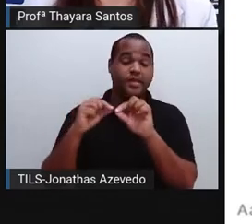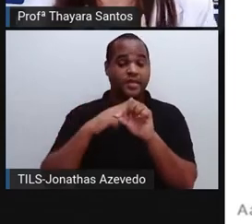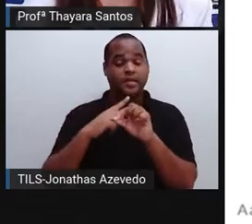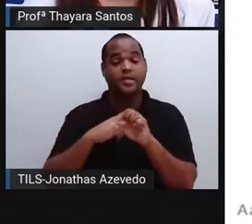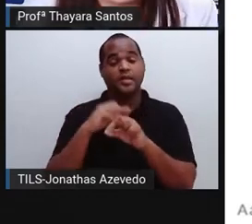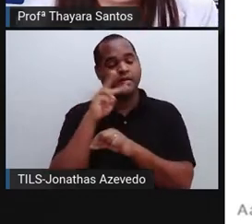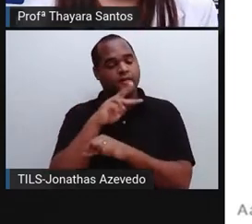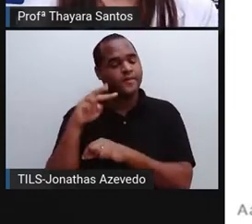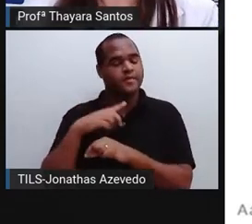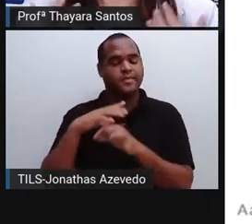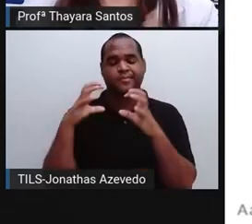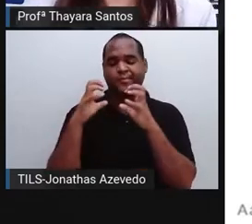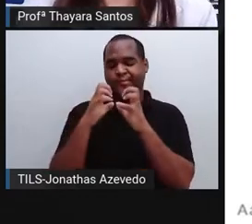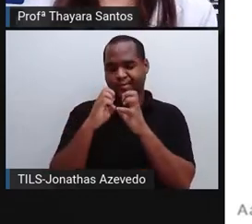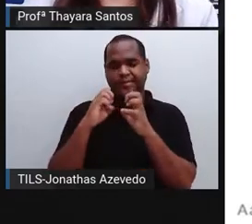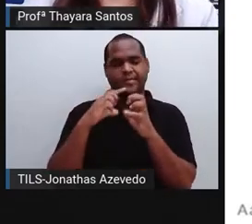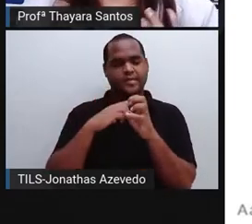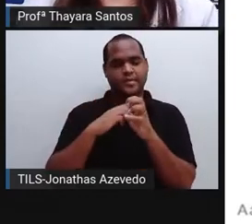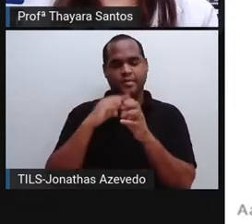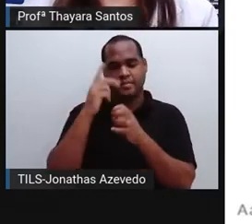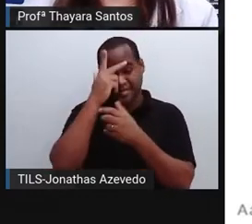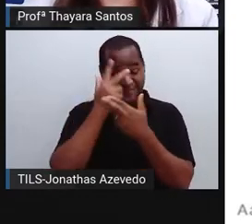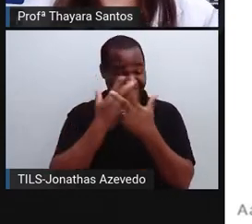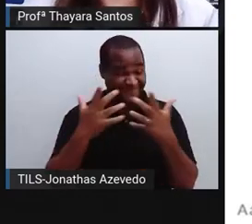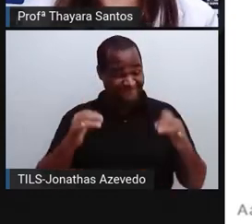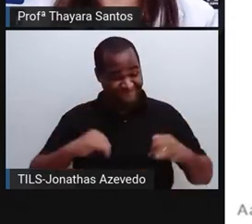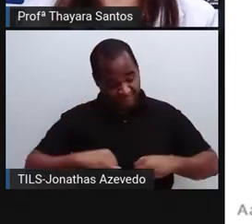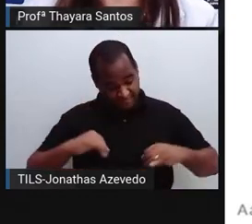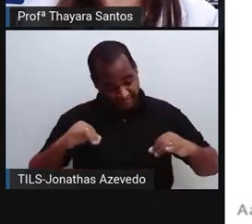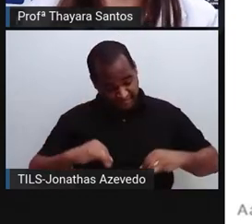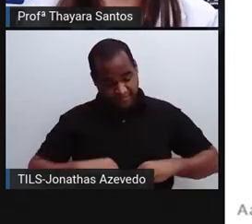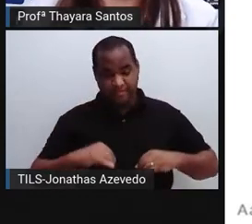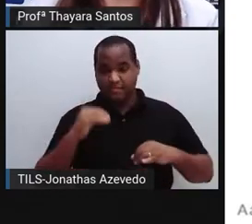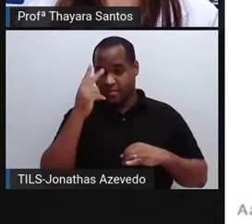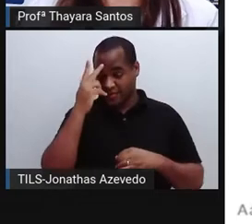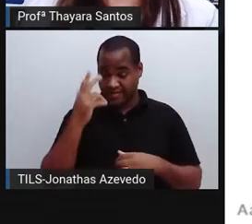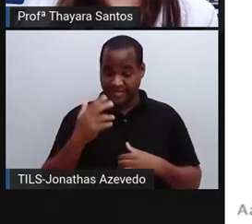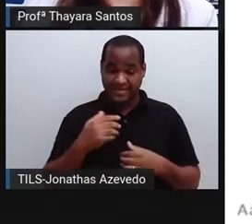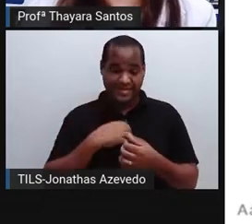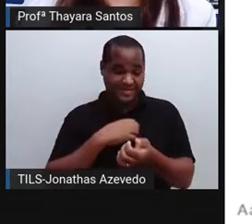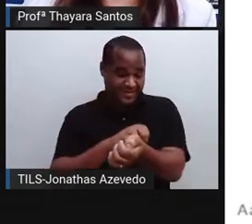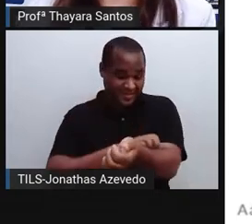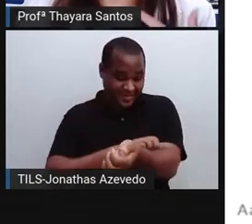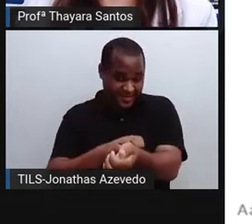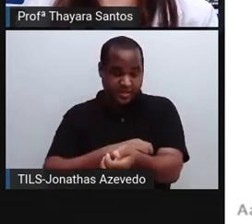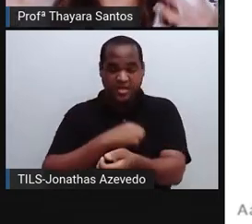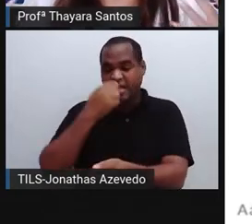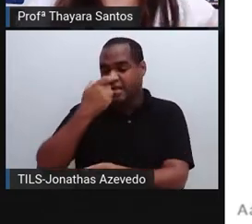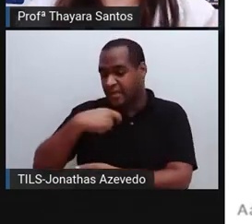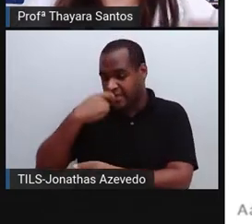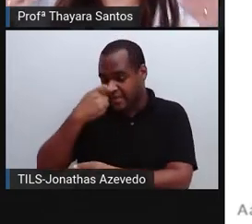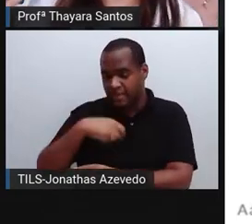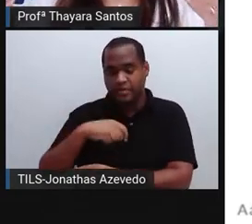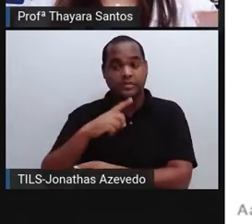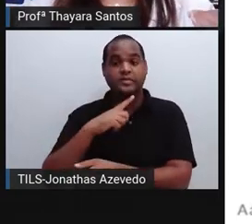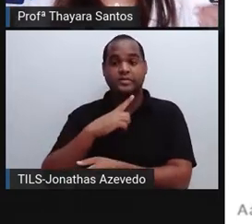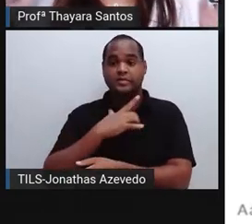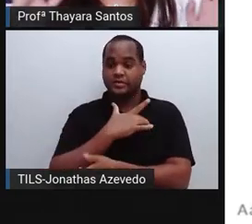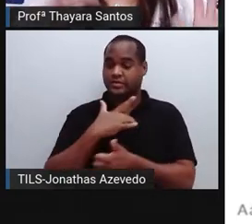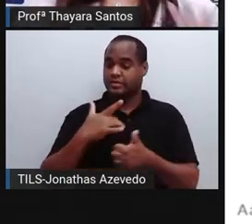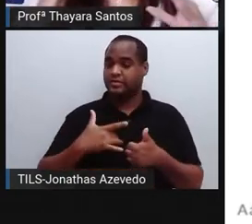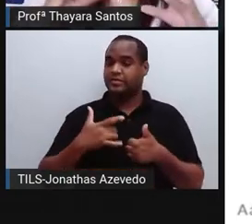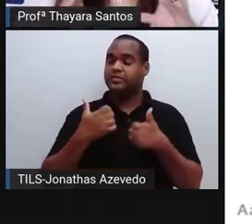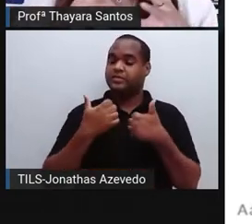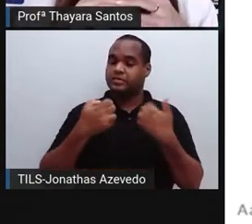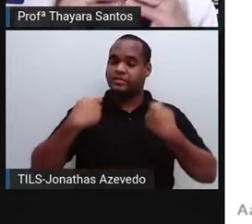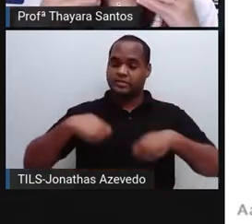tempo fica mais seco e as pessoas acabam sofrendo mais, principalmente quem tem alergia. Então, a gente manter condições de saúde adequadas, a